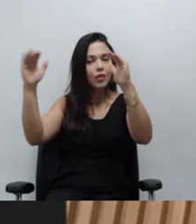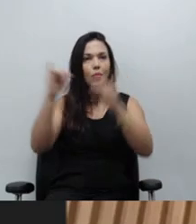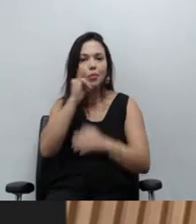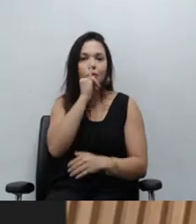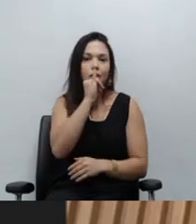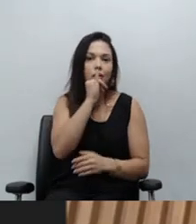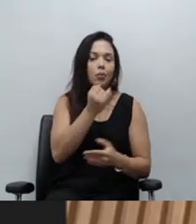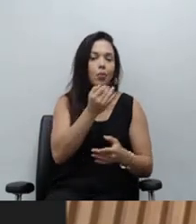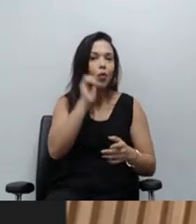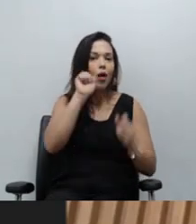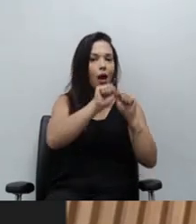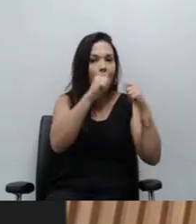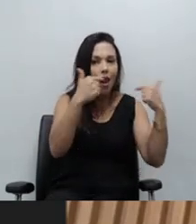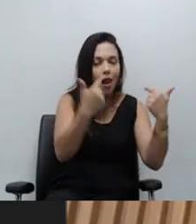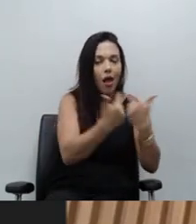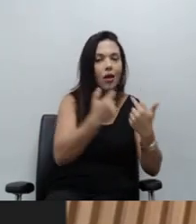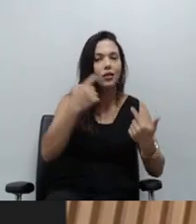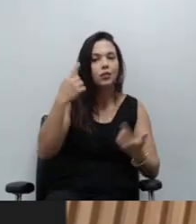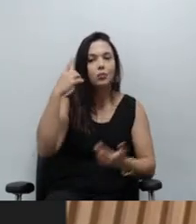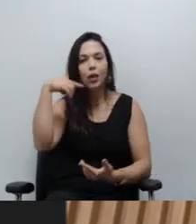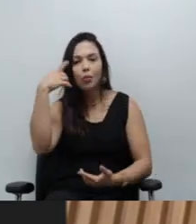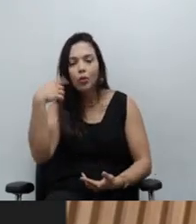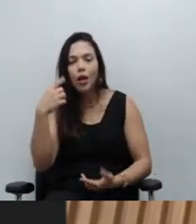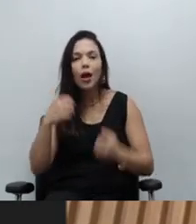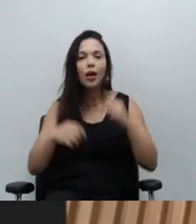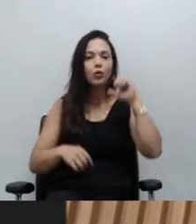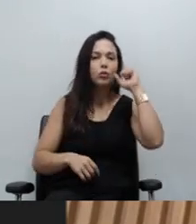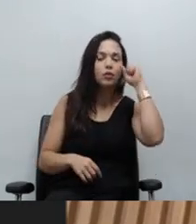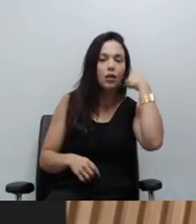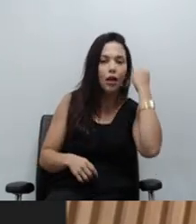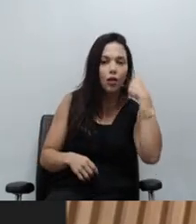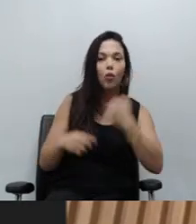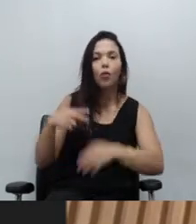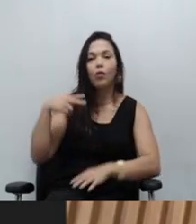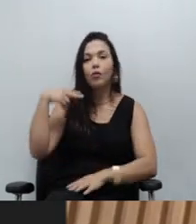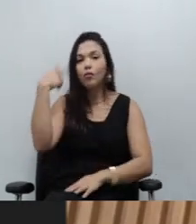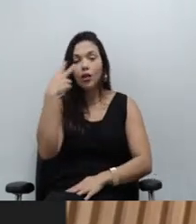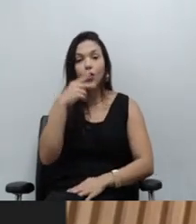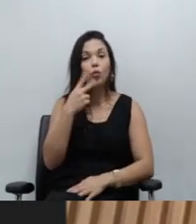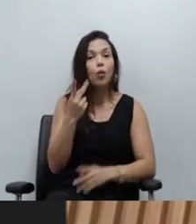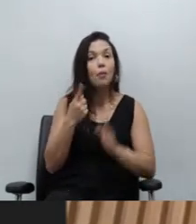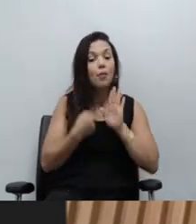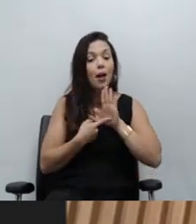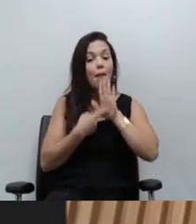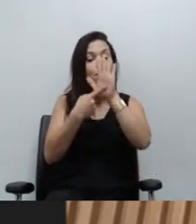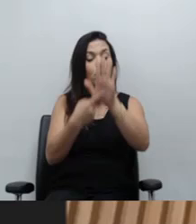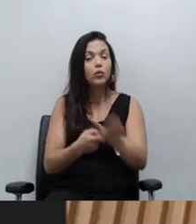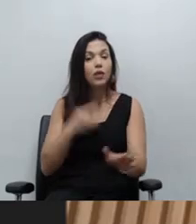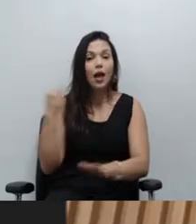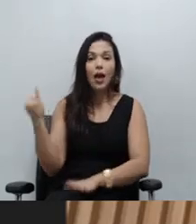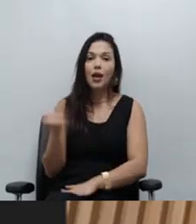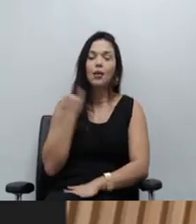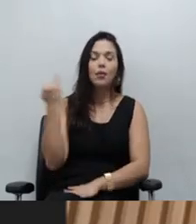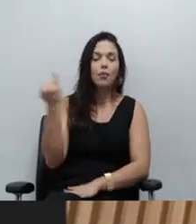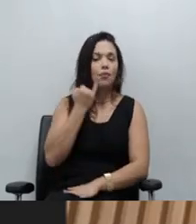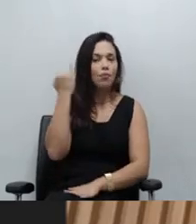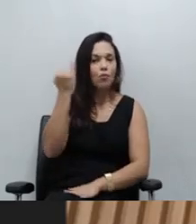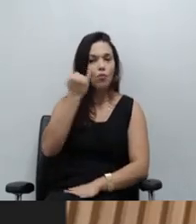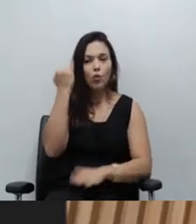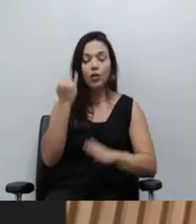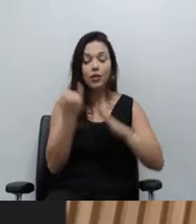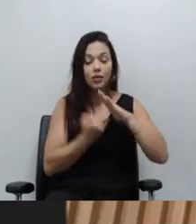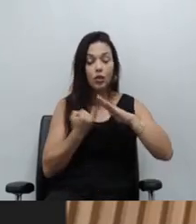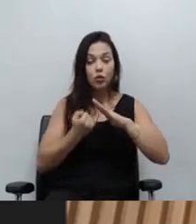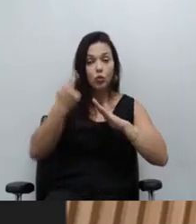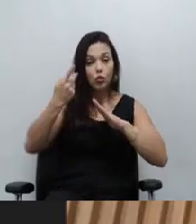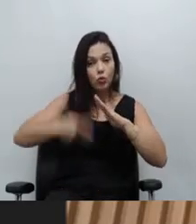Defensoria Pública criar um espaço ali de reforço da sua importância institucional e do seu diferencial frente às